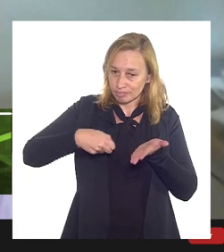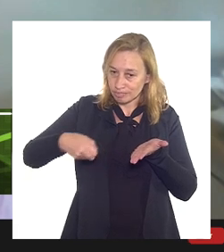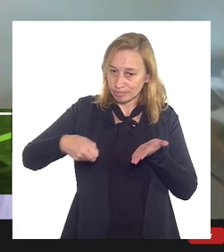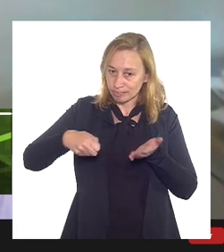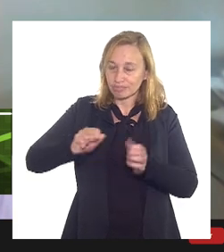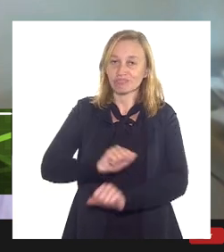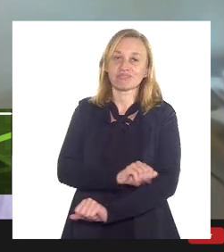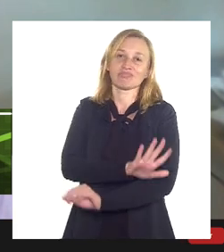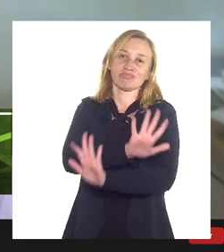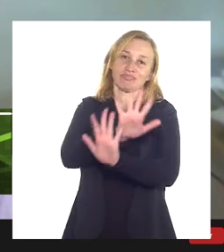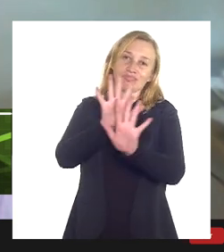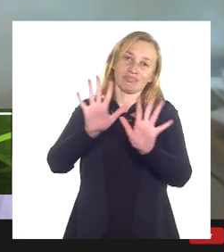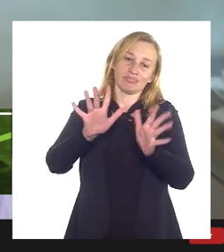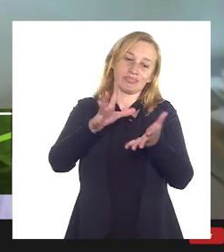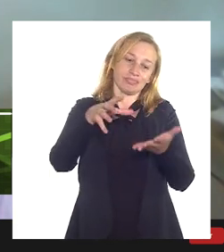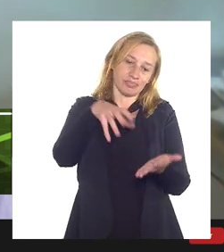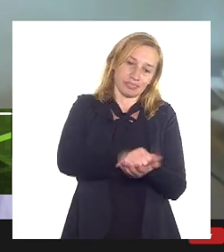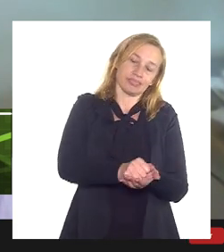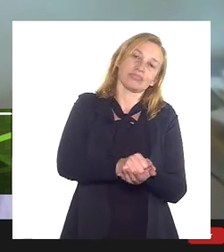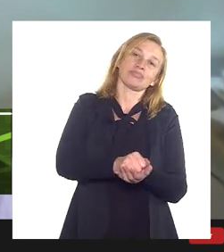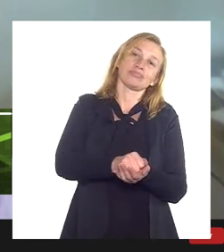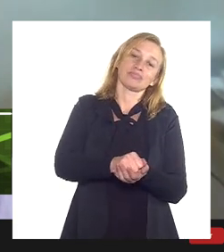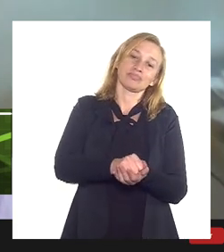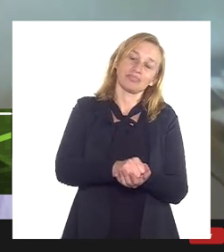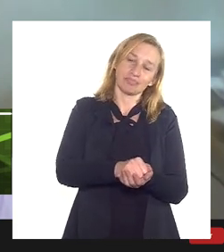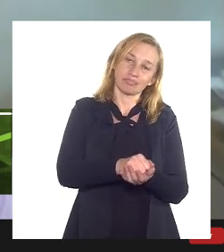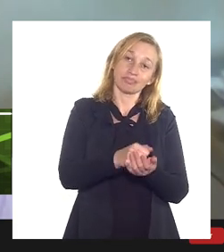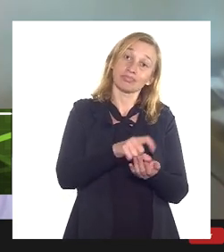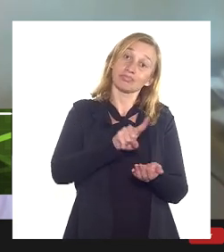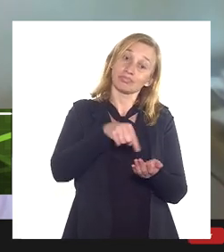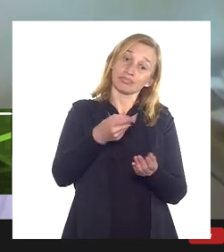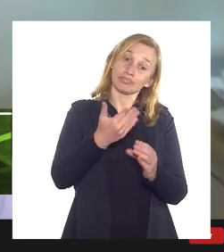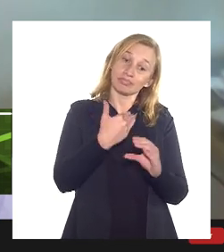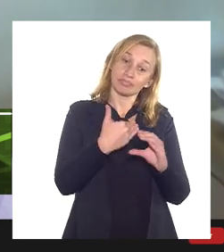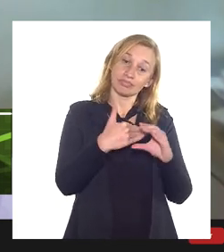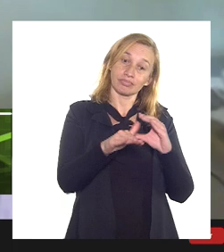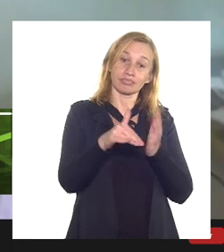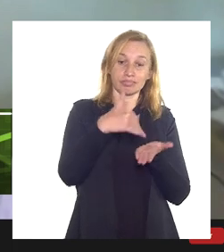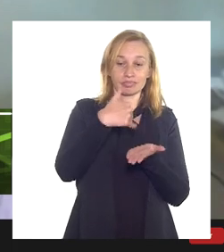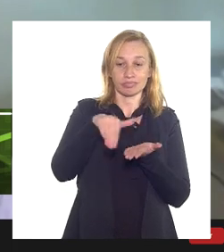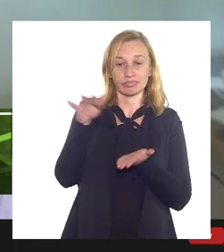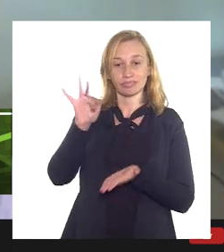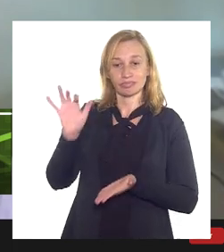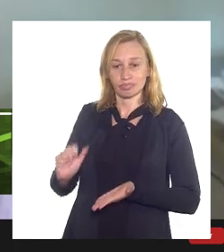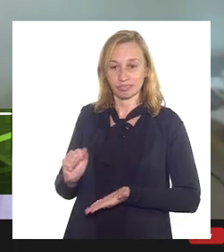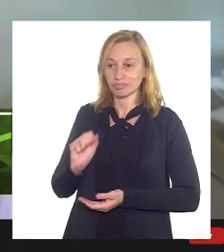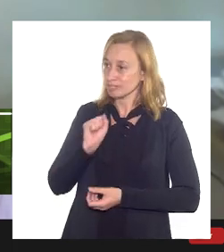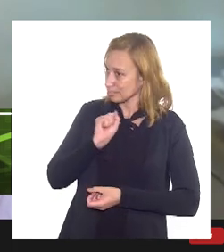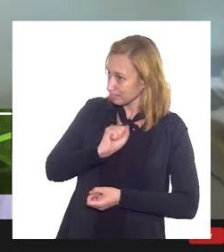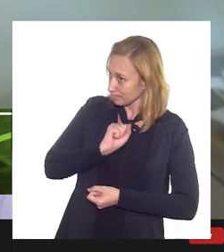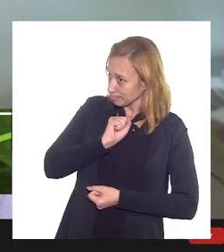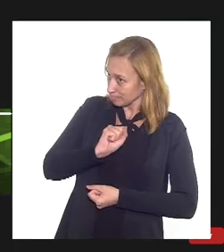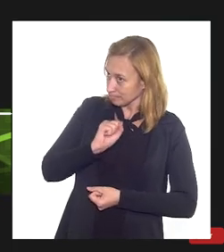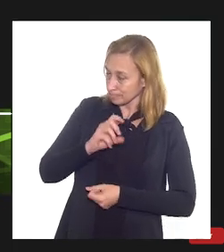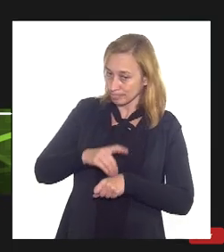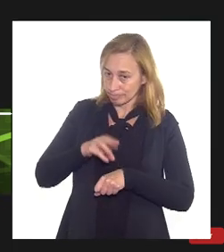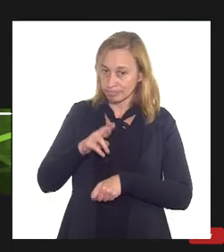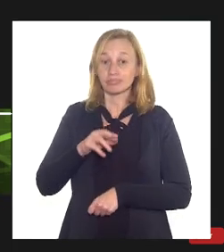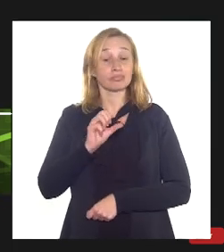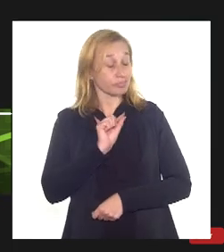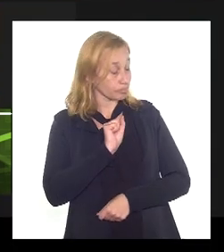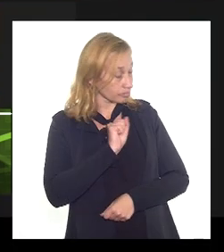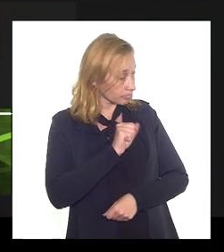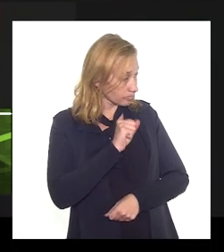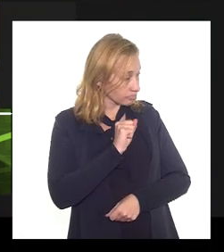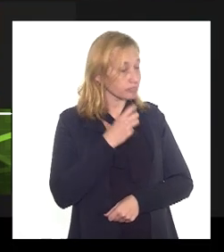devidamente documentado e depois a gente caminhar a secretaria de fazenda pode ser doutora Magra pode ser sim